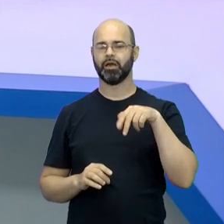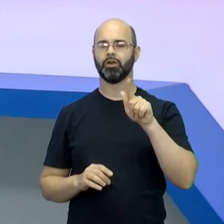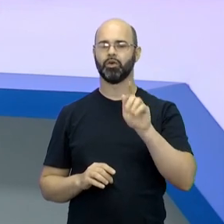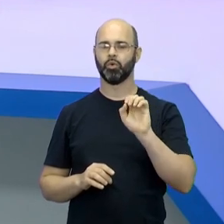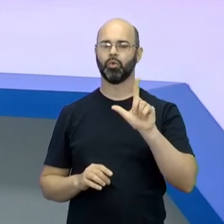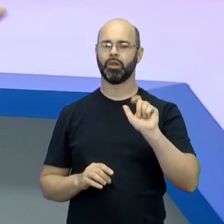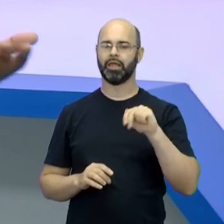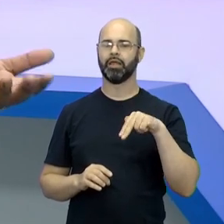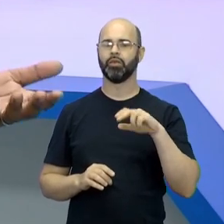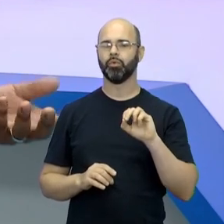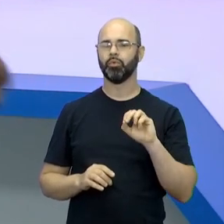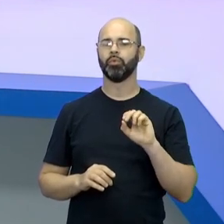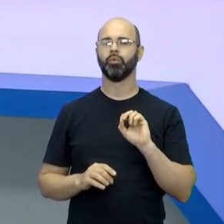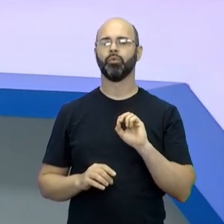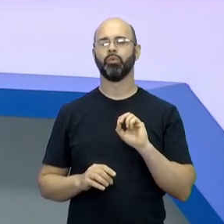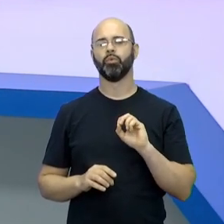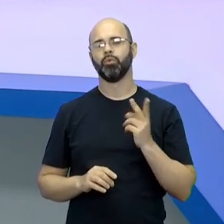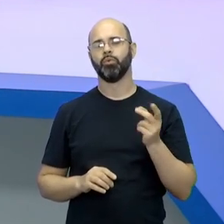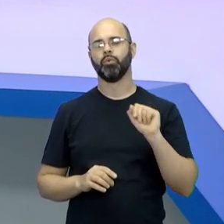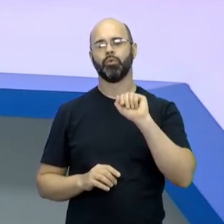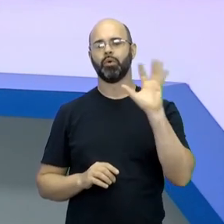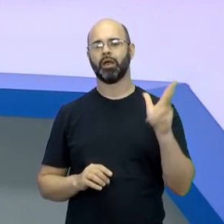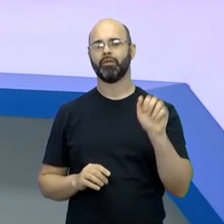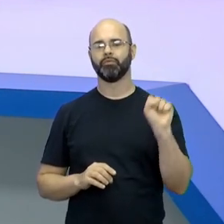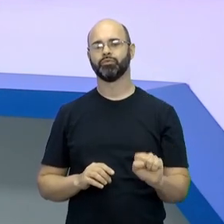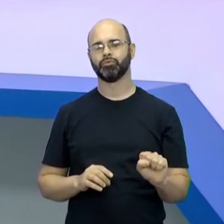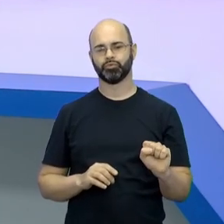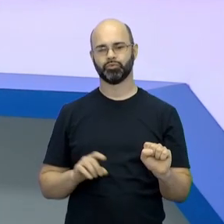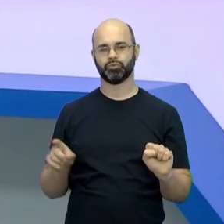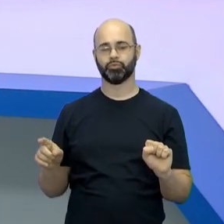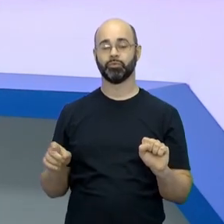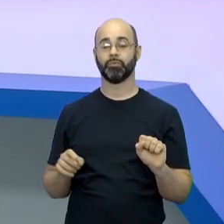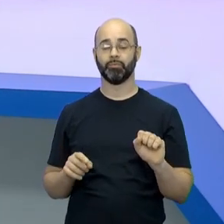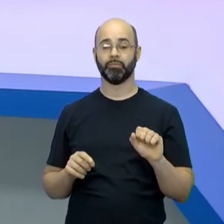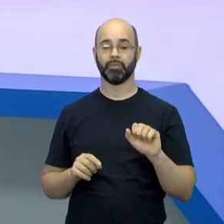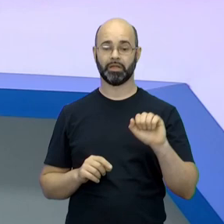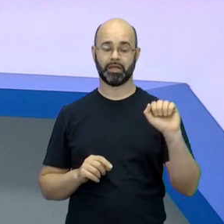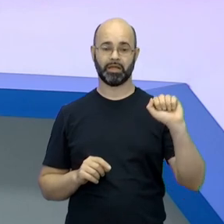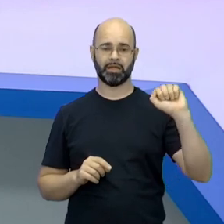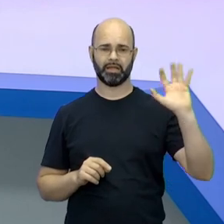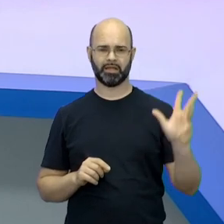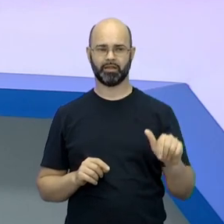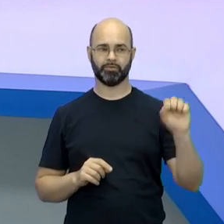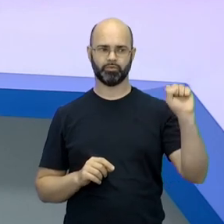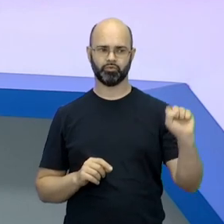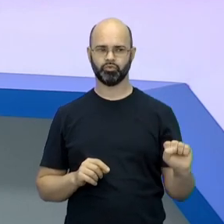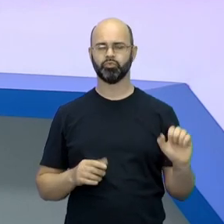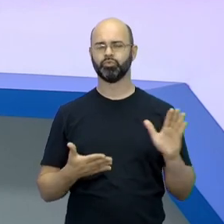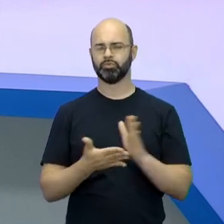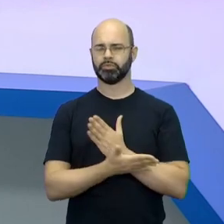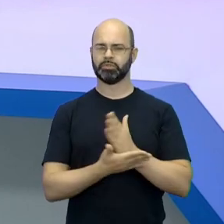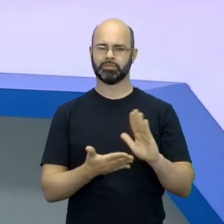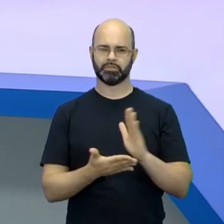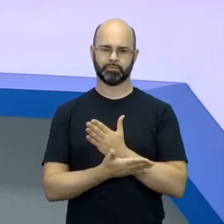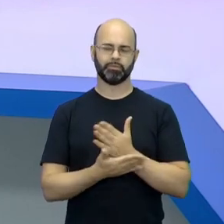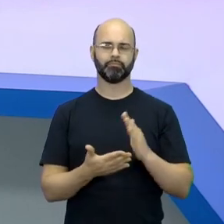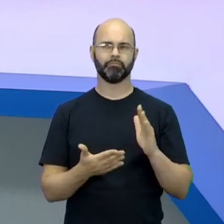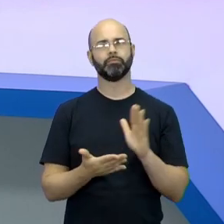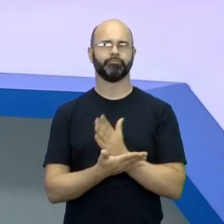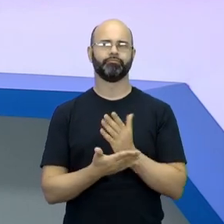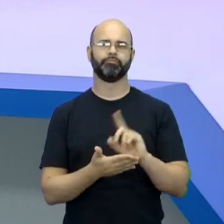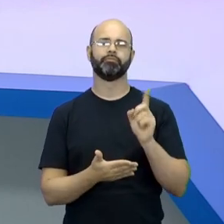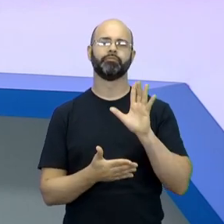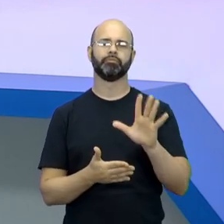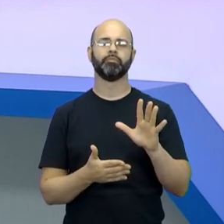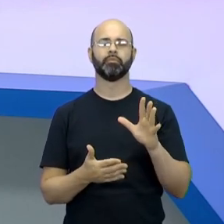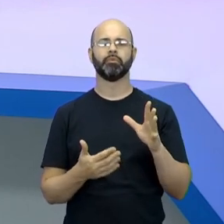o africano do sul, né? A África do Sul, ela tem as separações lá, quer dizer, não está separado, mas tem muito,